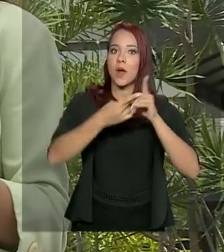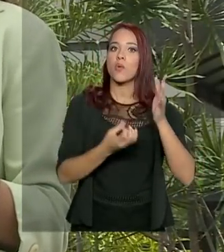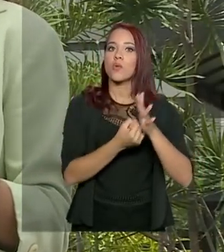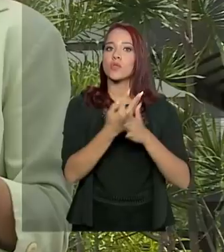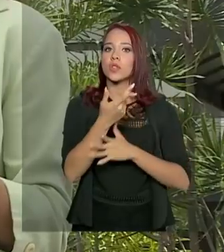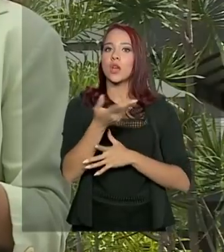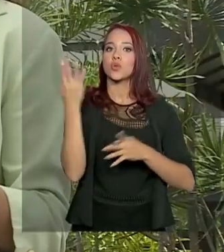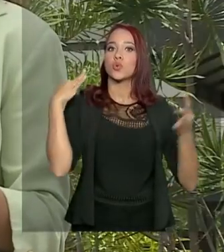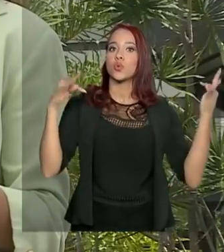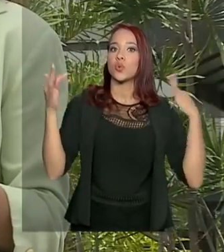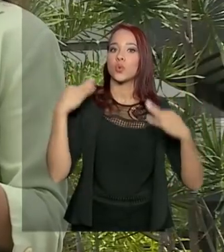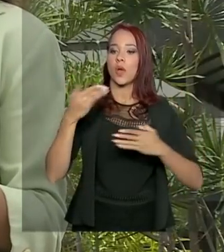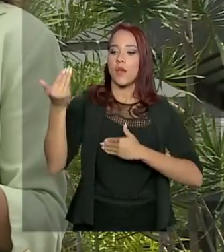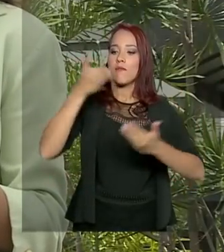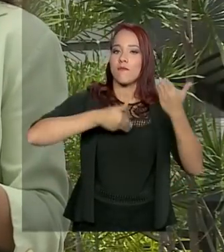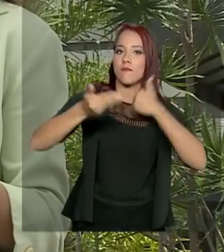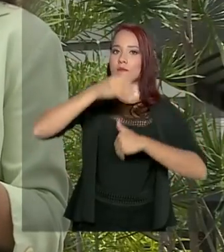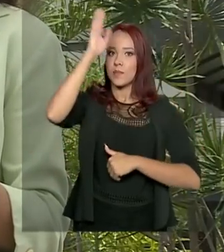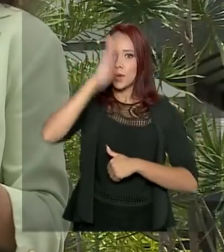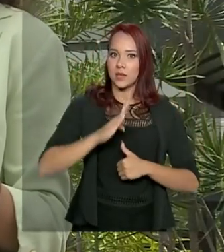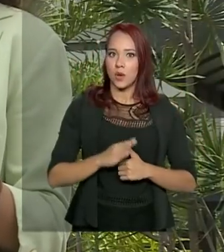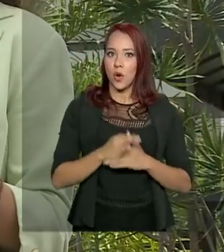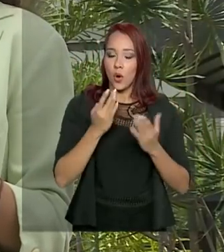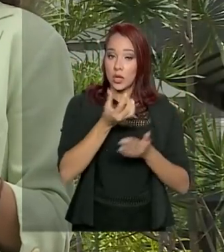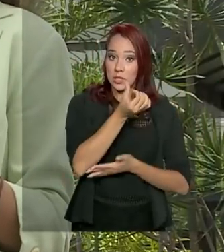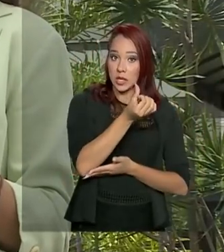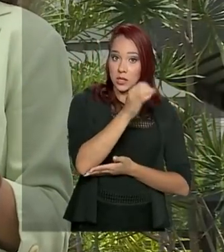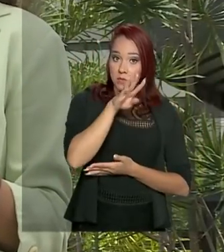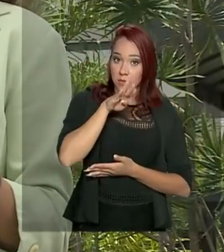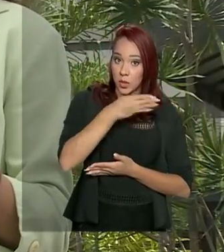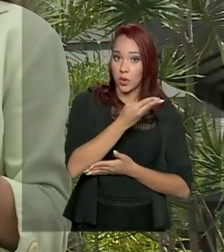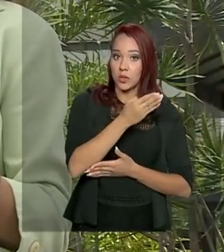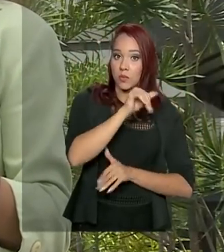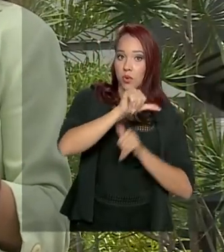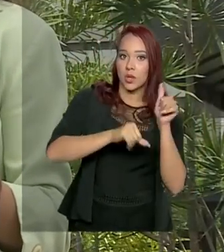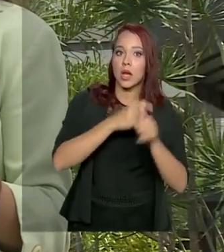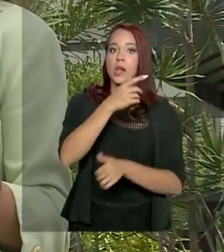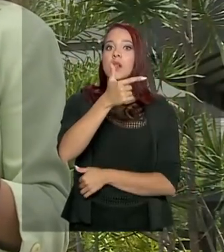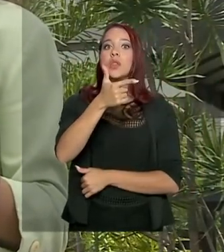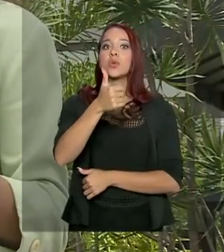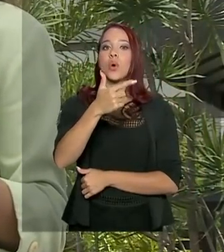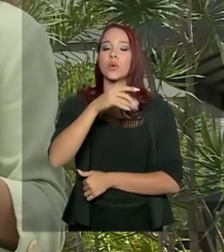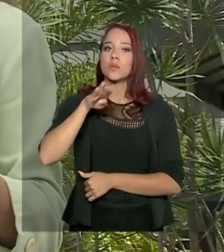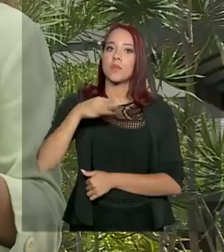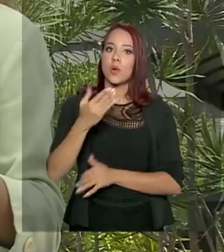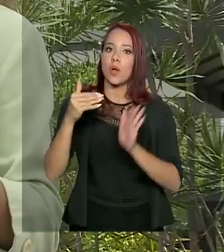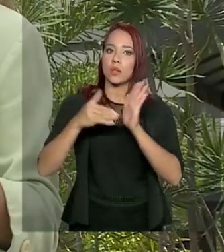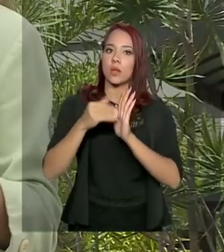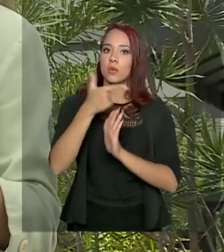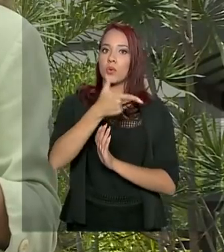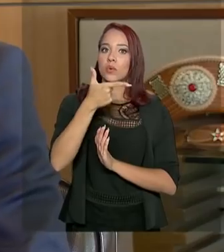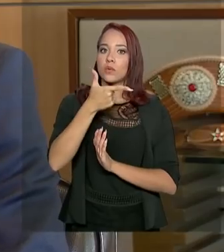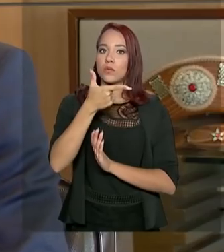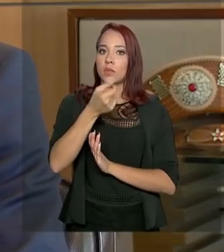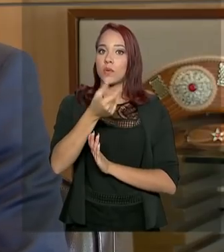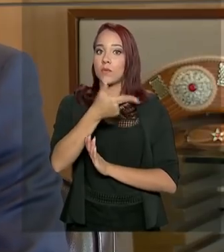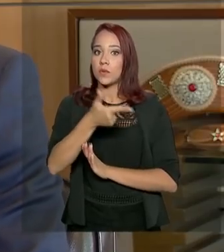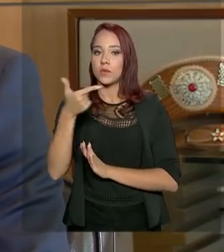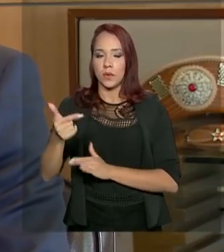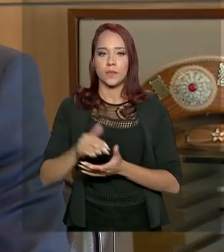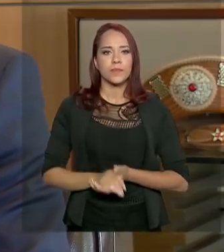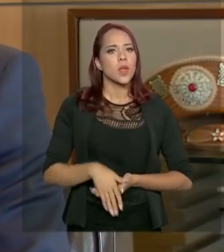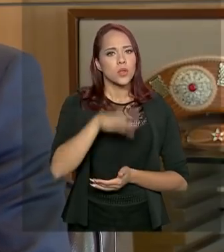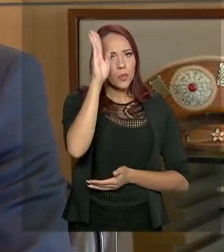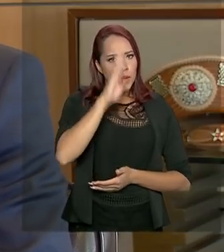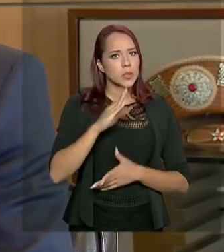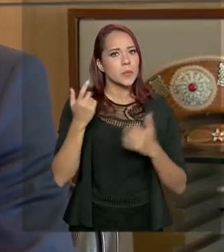estrangeiros que visitam o Brasil, dos atuais 6 milhões por ano para 12 milhões até 2022. O Brasil vai ter pelo